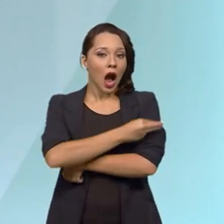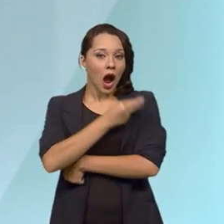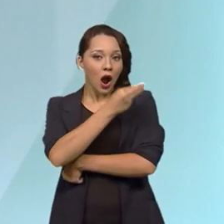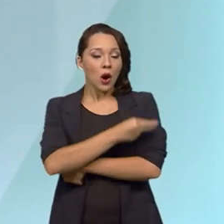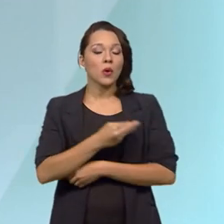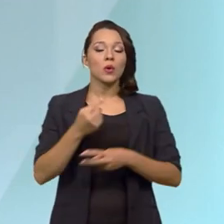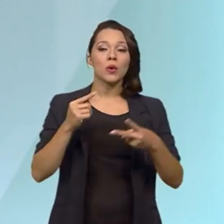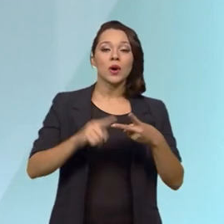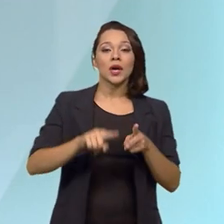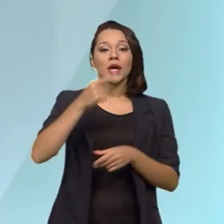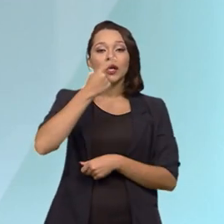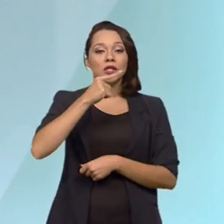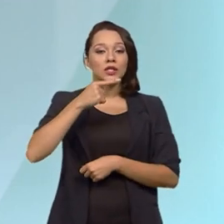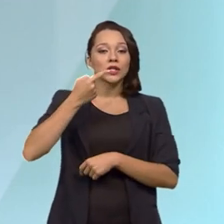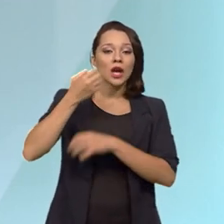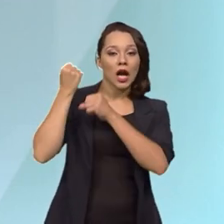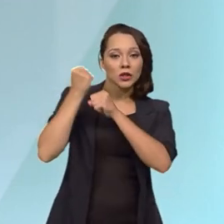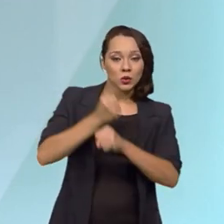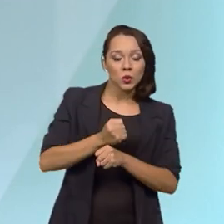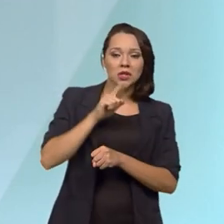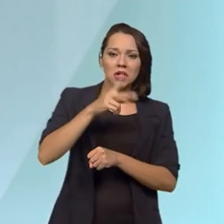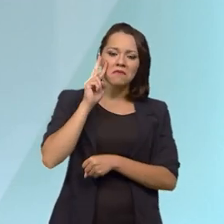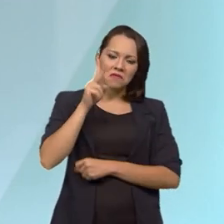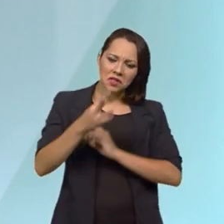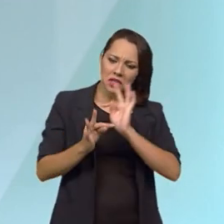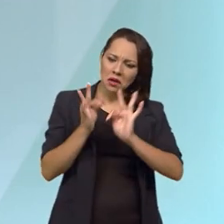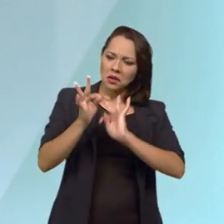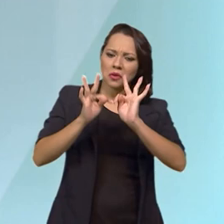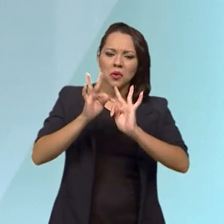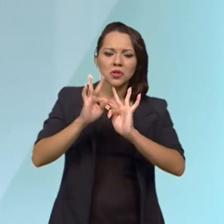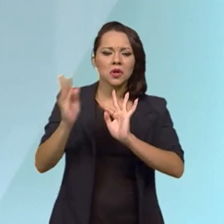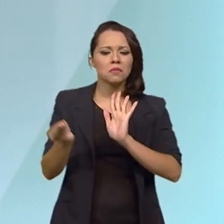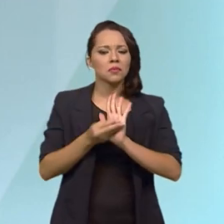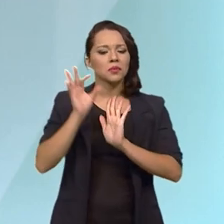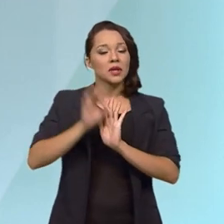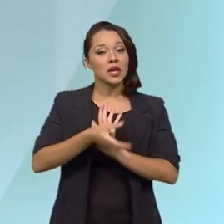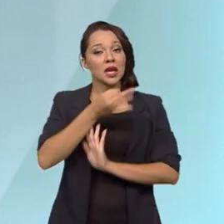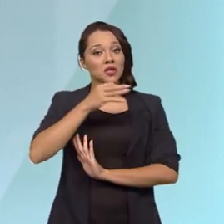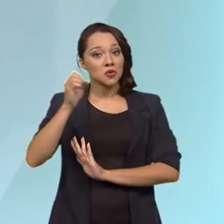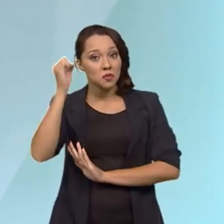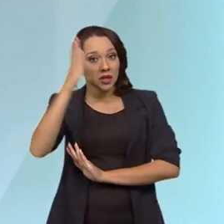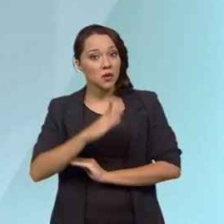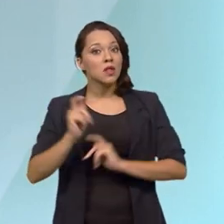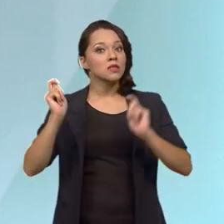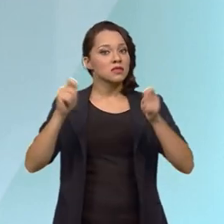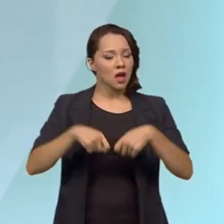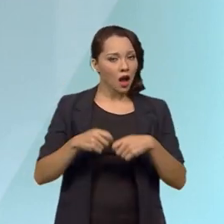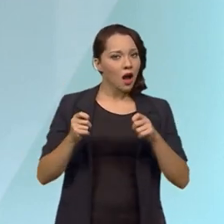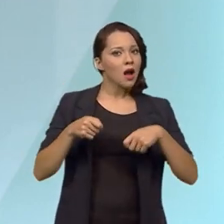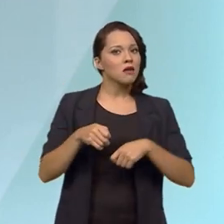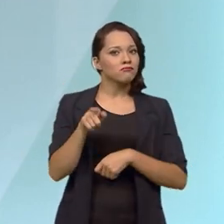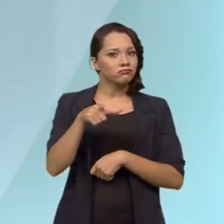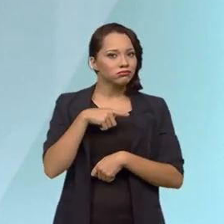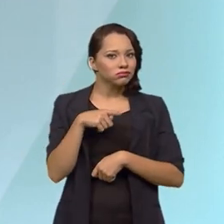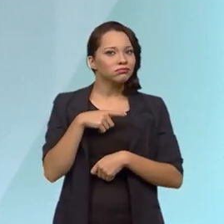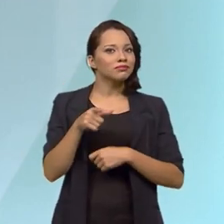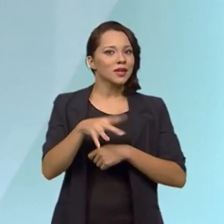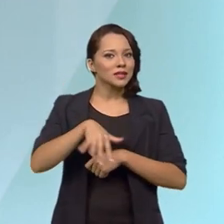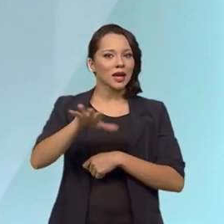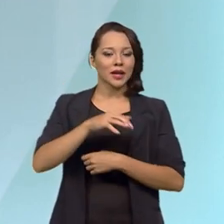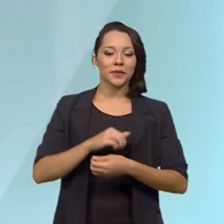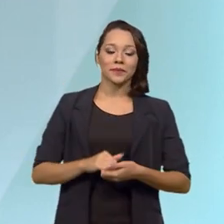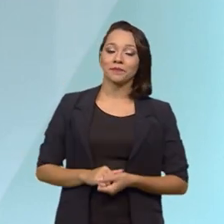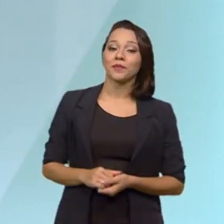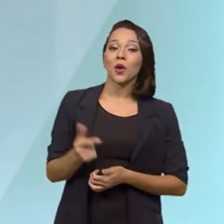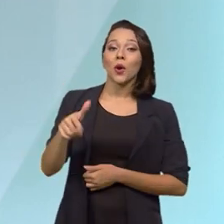atividade já sendo implementada e acho que o Brasil tem um potencial gigantesco nesse setor.